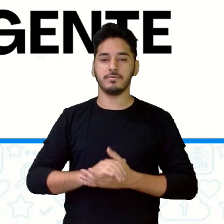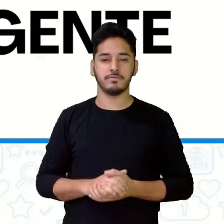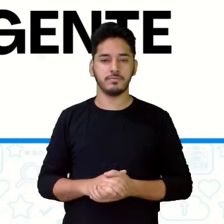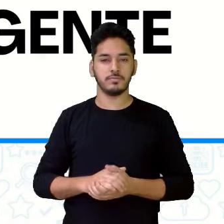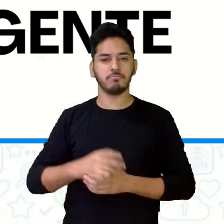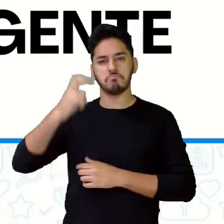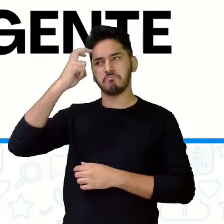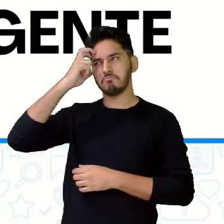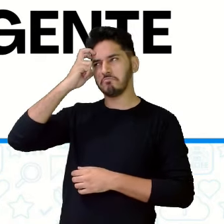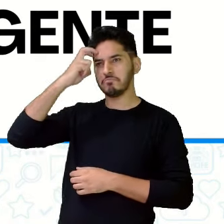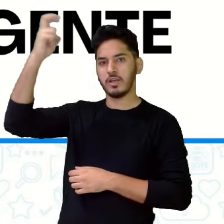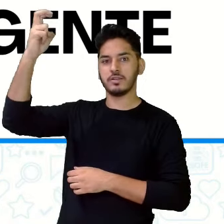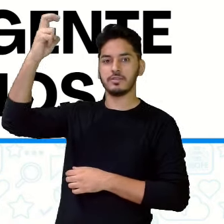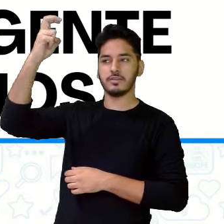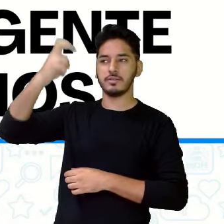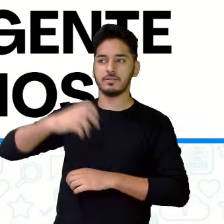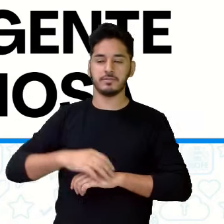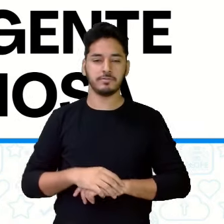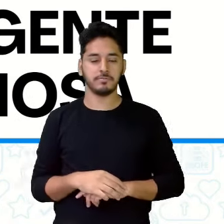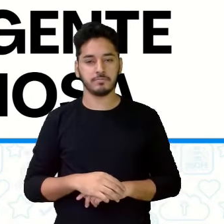O inteligente.